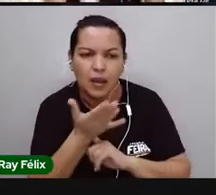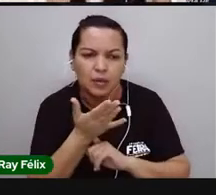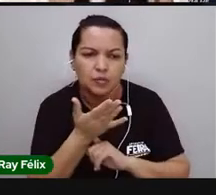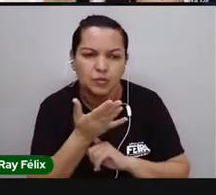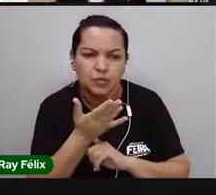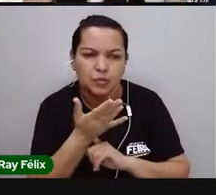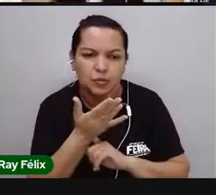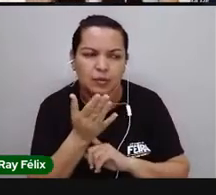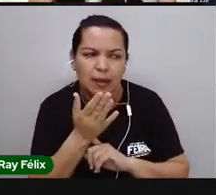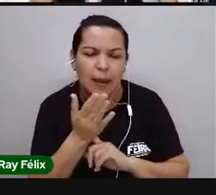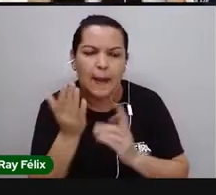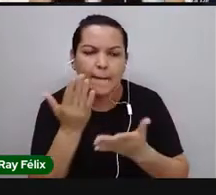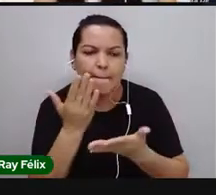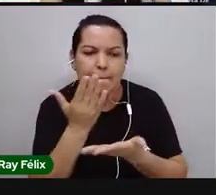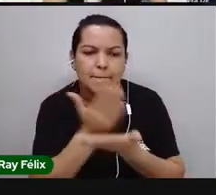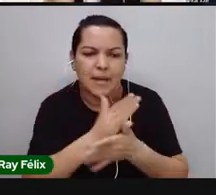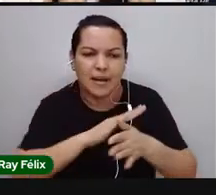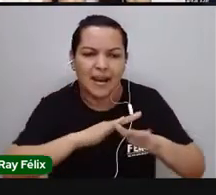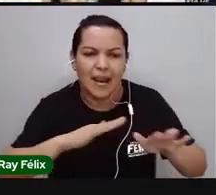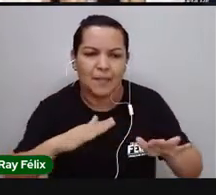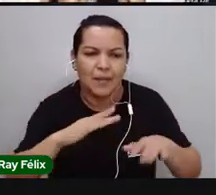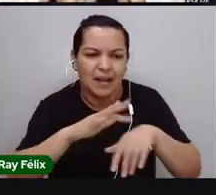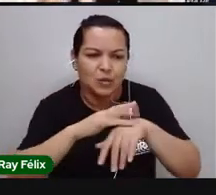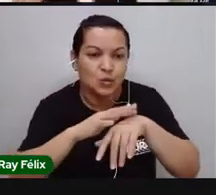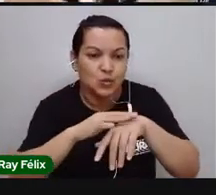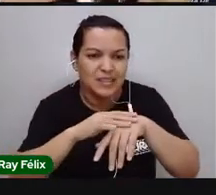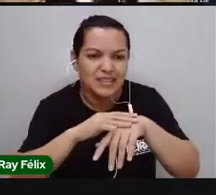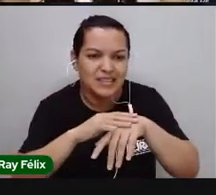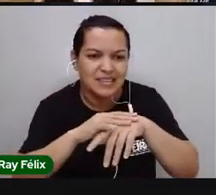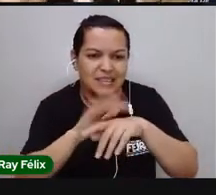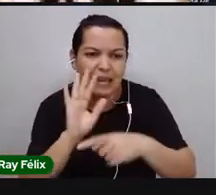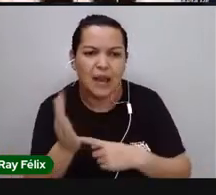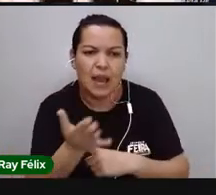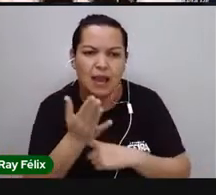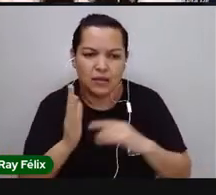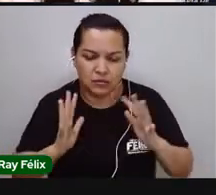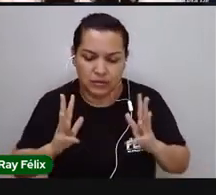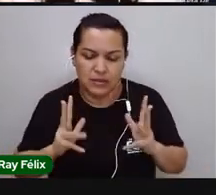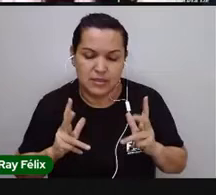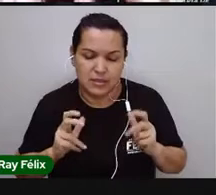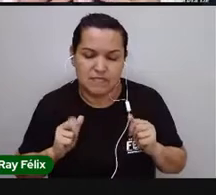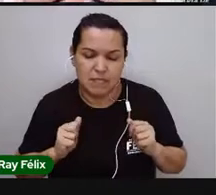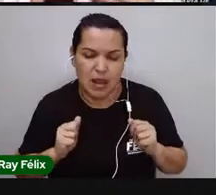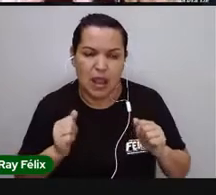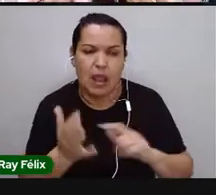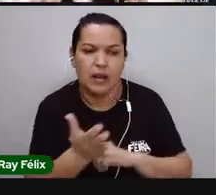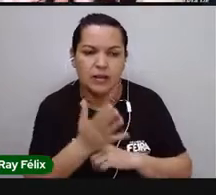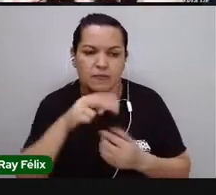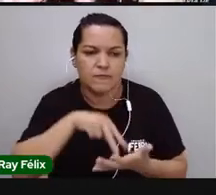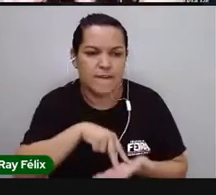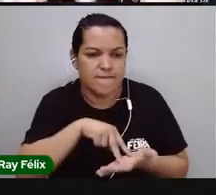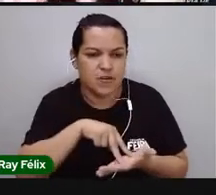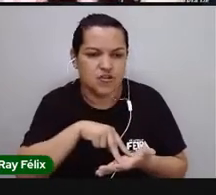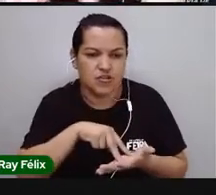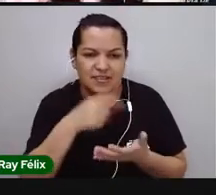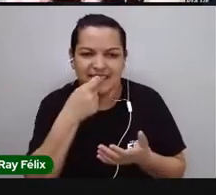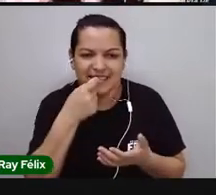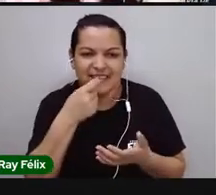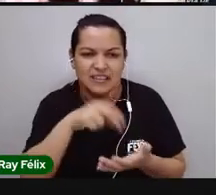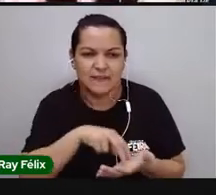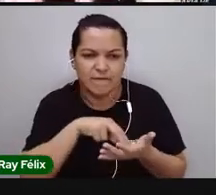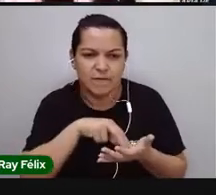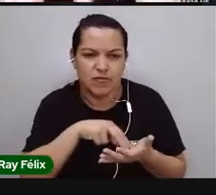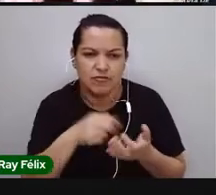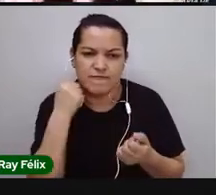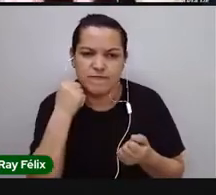bactérias, vão limpar os nossos dentes, fortalecer os nossos dentes para que eles continuem funcionando muito